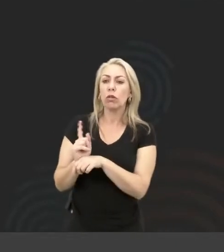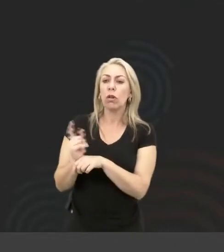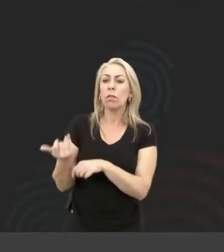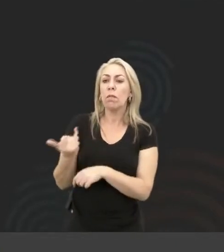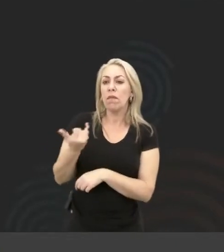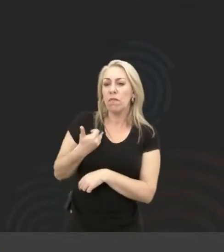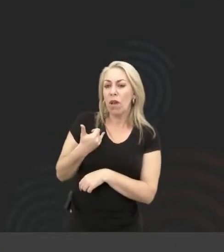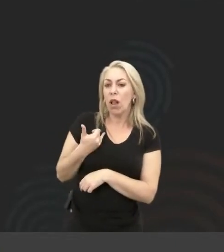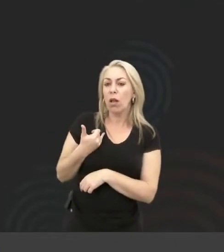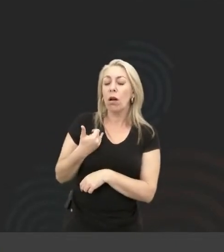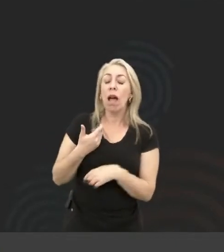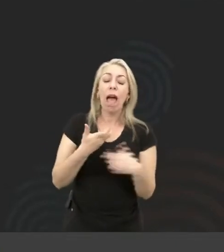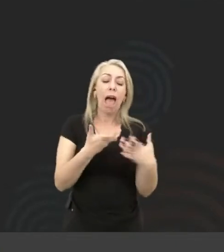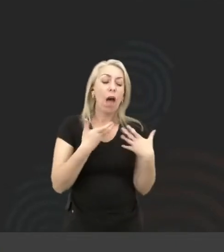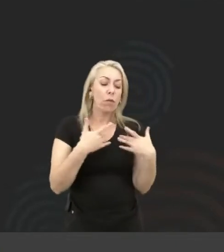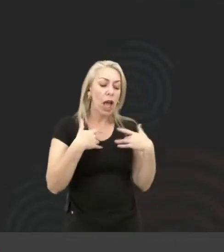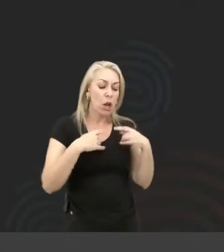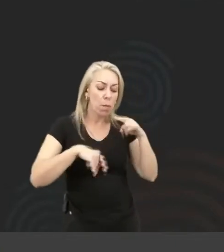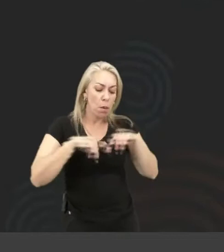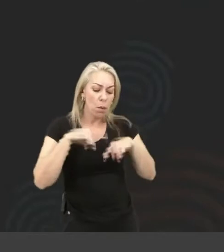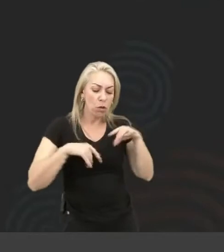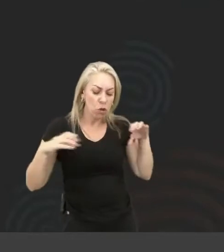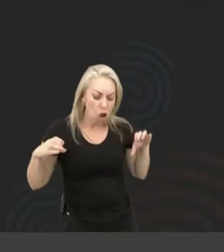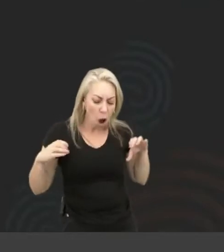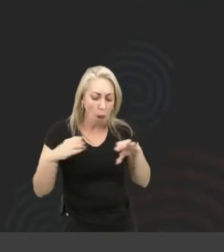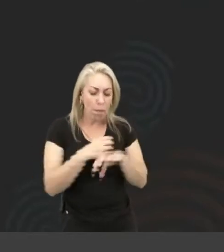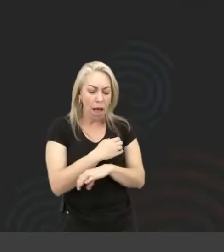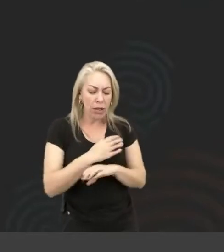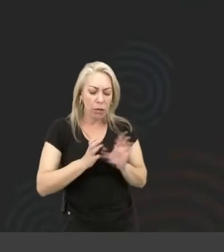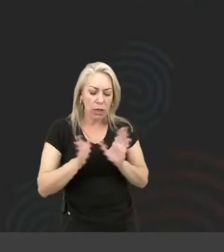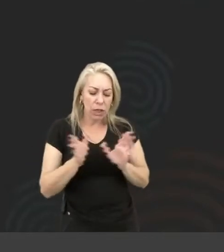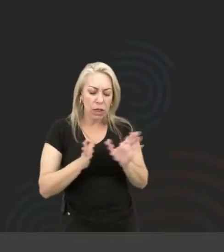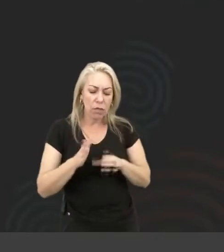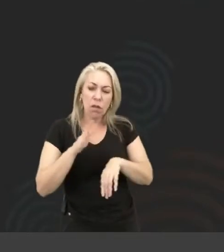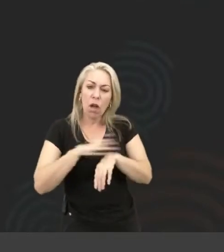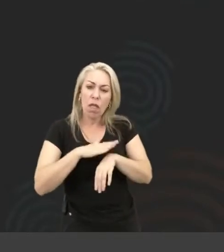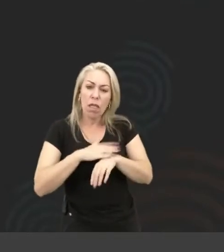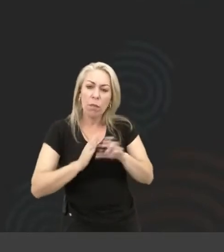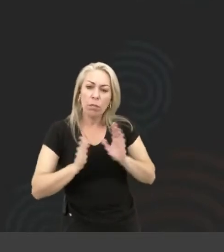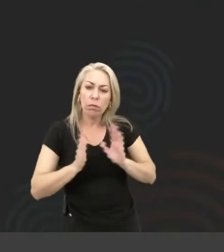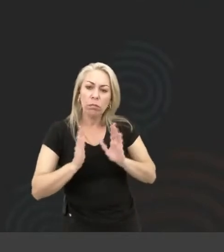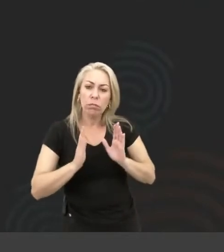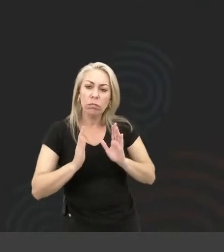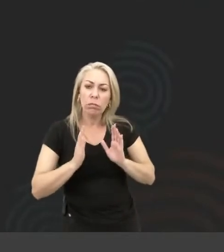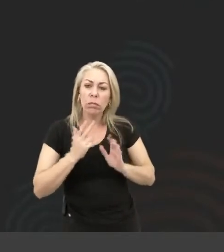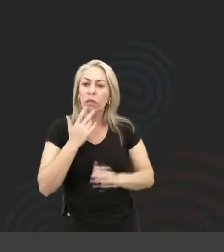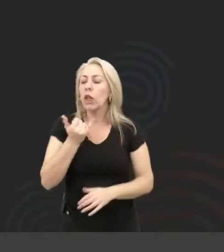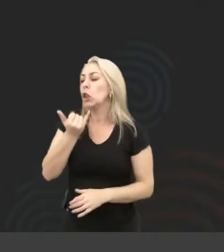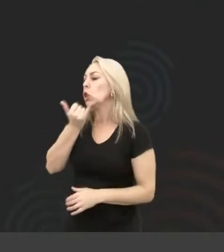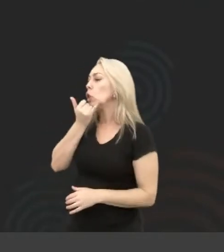quero que o meu produto seja completamente acessível em tanto, tanto tempo. Falei, desculpa, eu não sou essa pessoa.